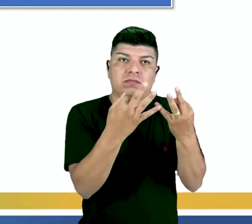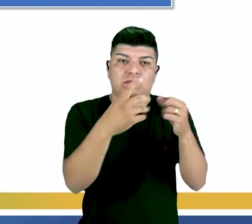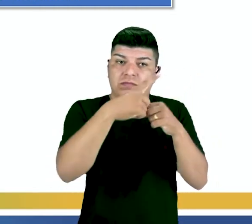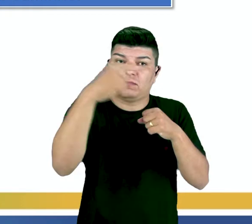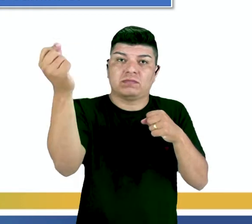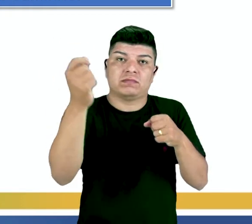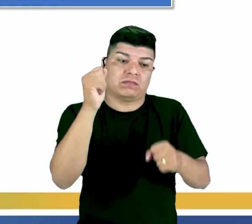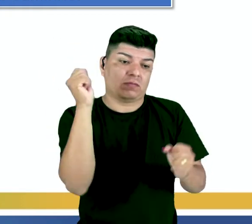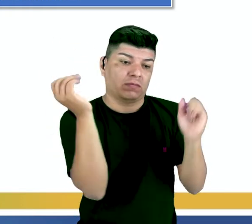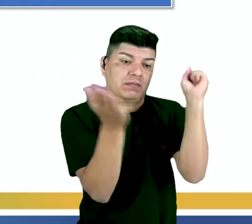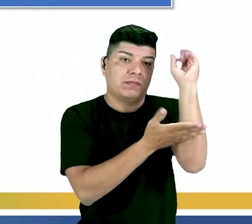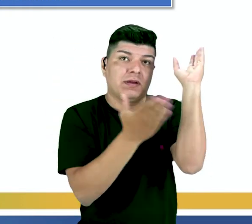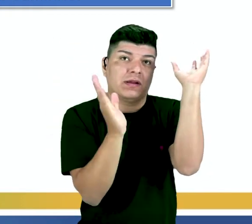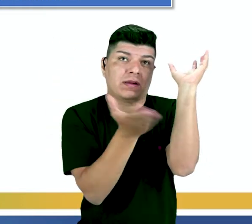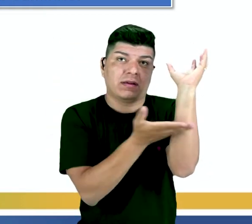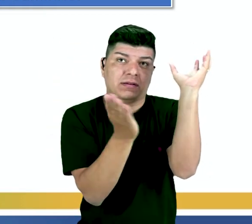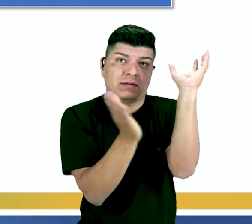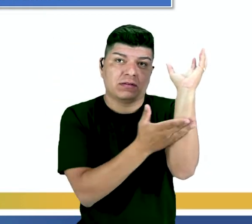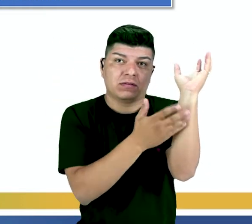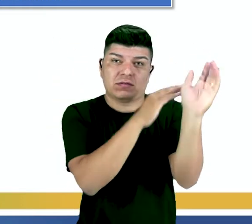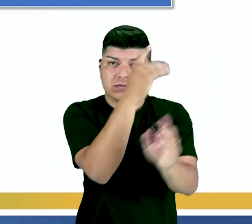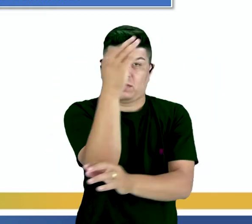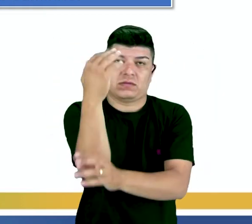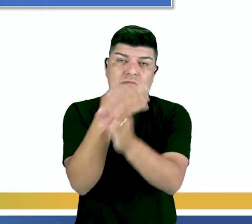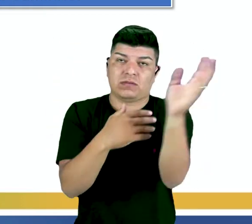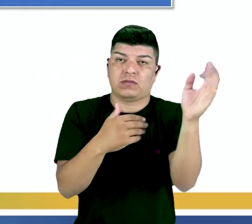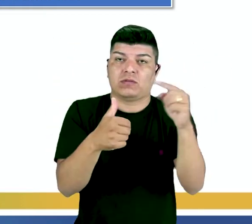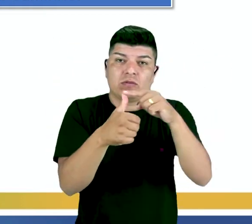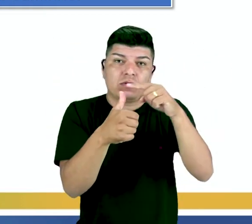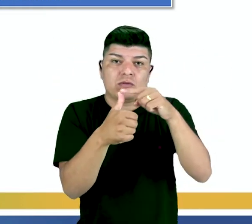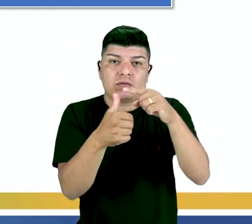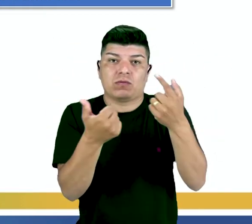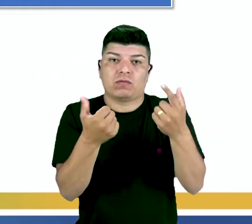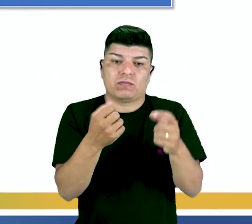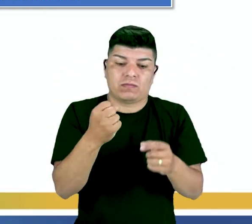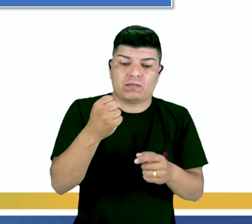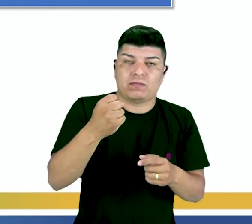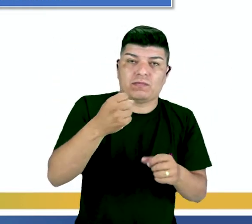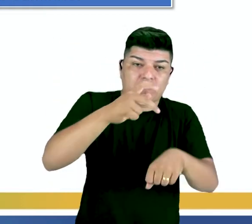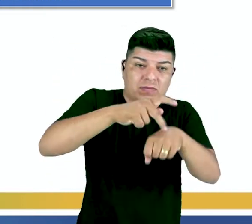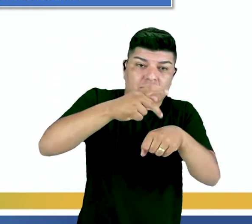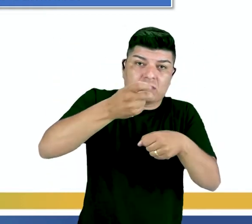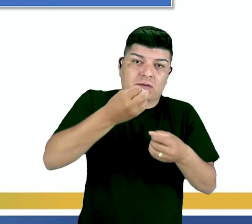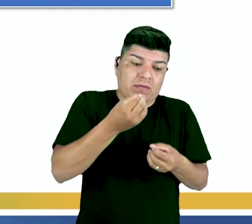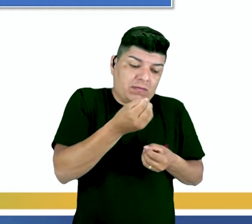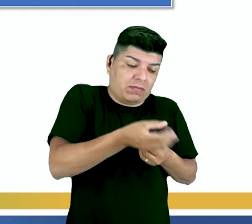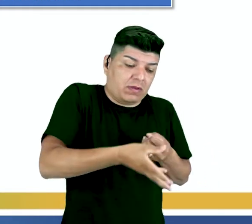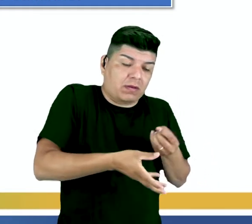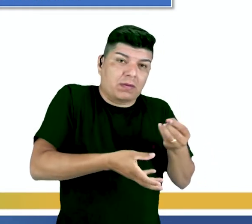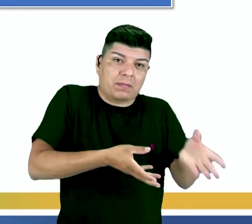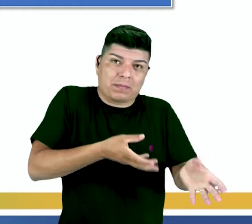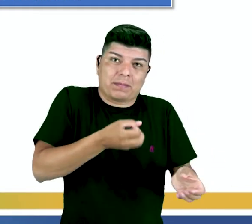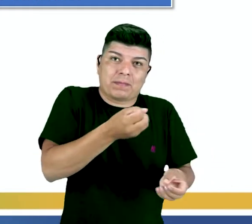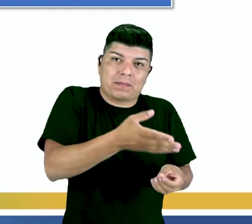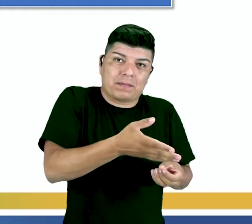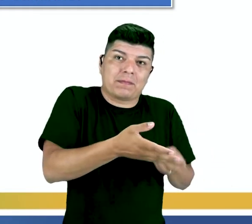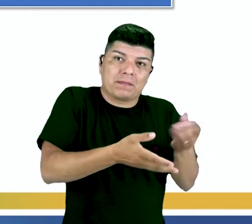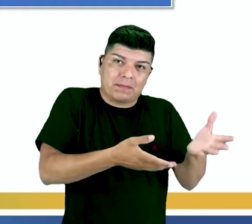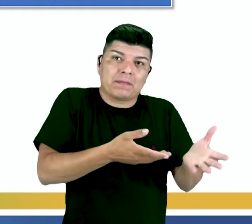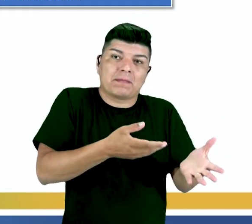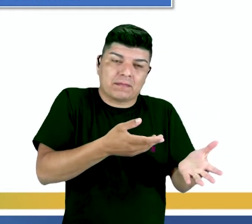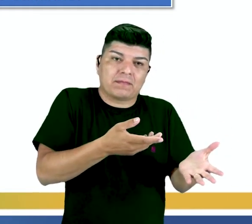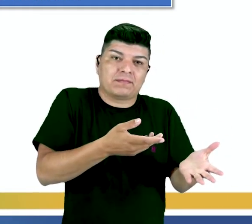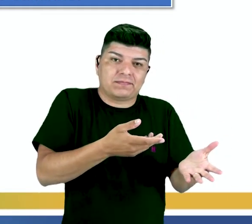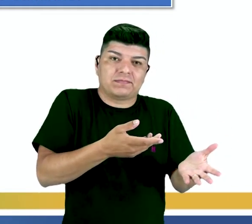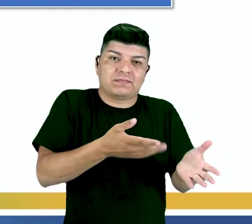lenha do mato. Enquanto andava, o pequeno polegar foi deixando cair as pedrinhas brancas para demarcar o caminho. Então,